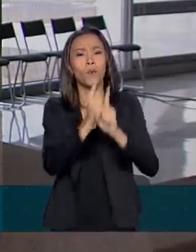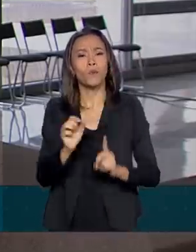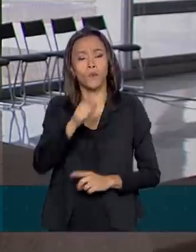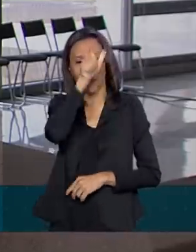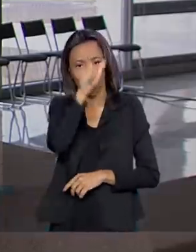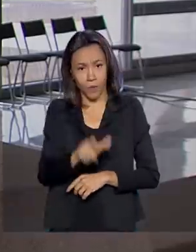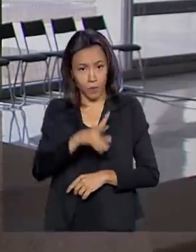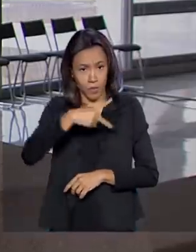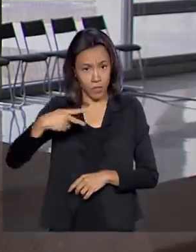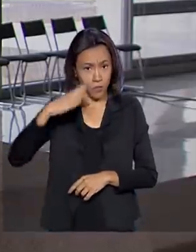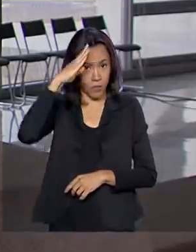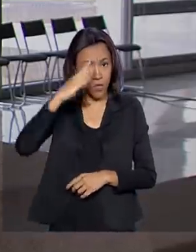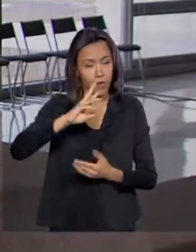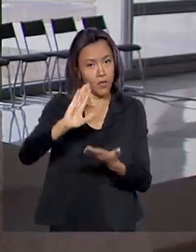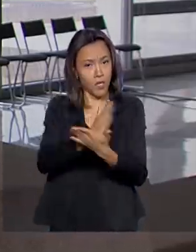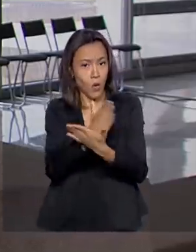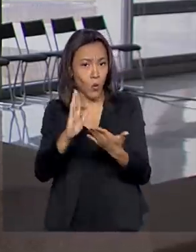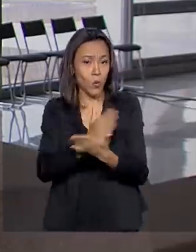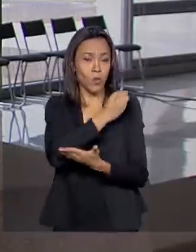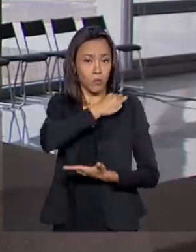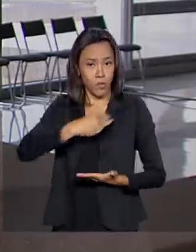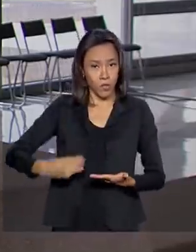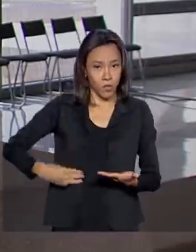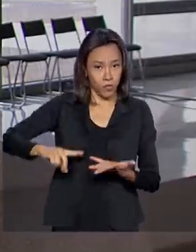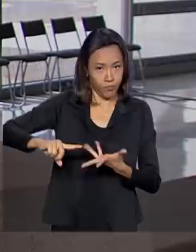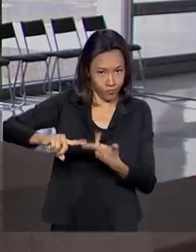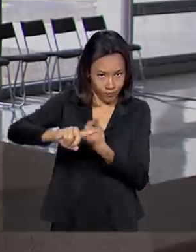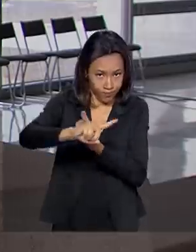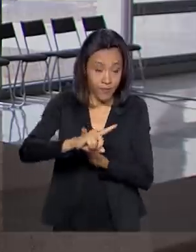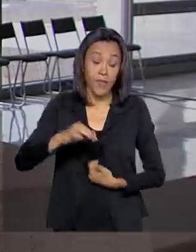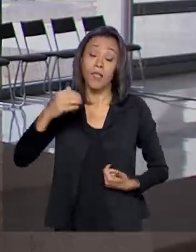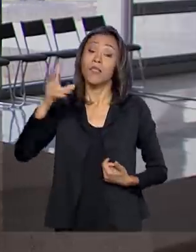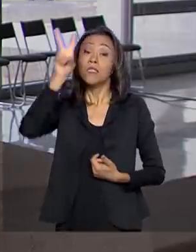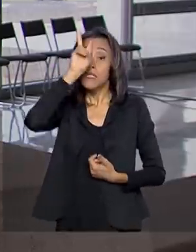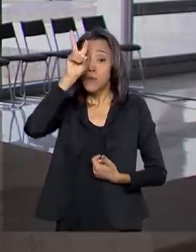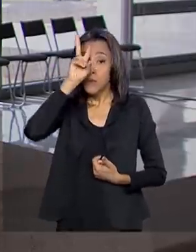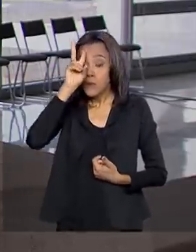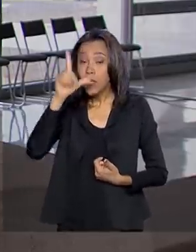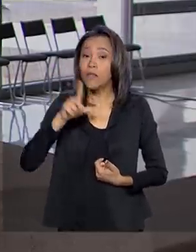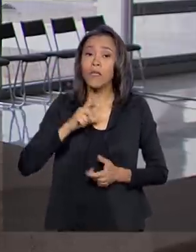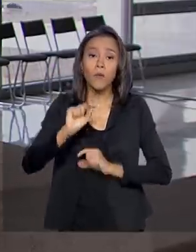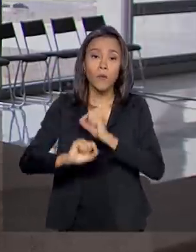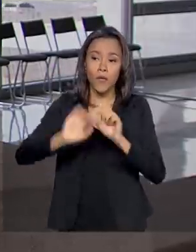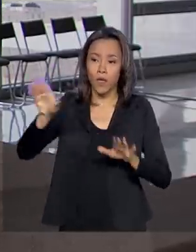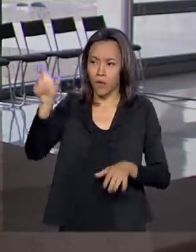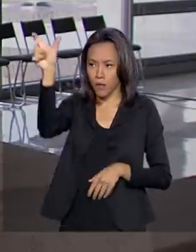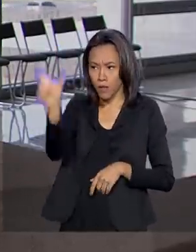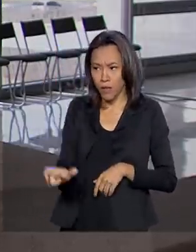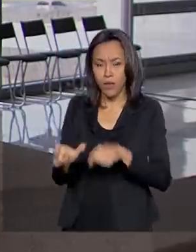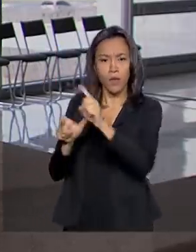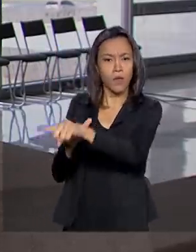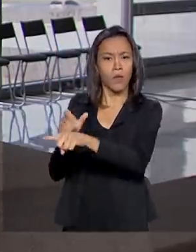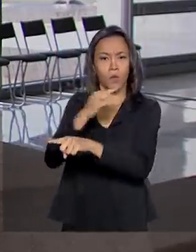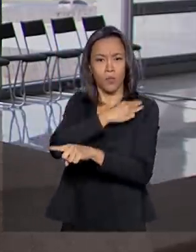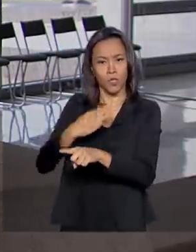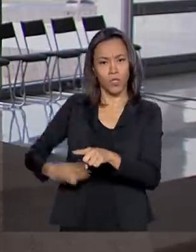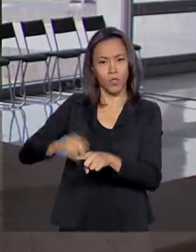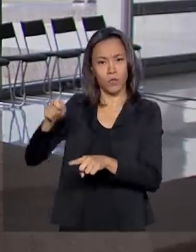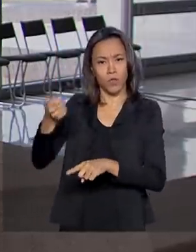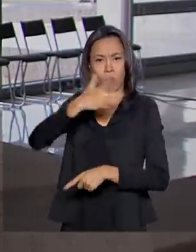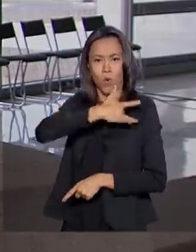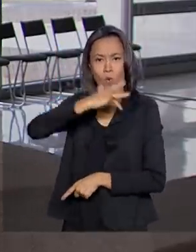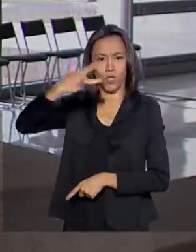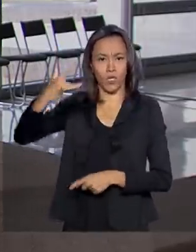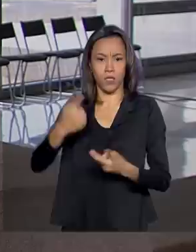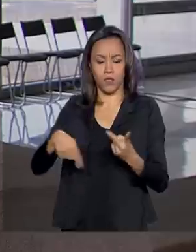e alguns ministros. Nessa segunda, ele recebe em separado o ministro-chefe da Casa Civil, Onyx Lorenzoni,